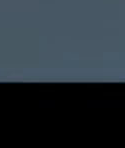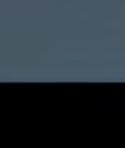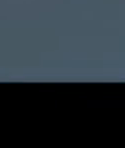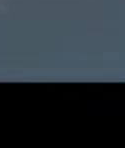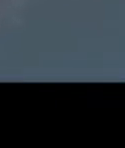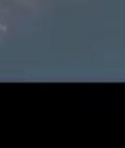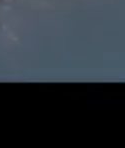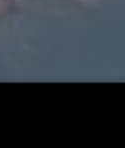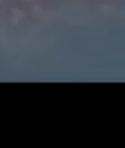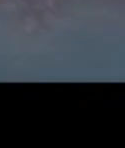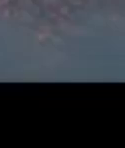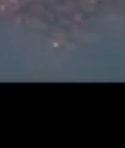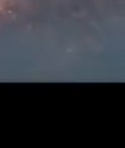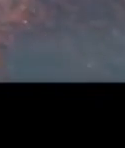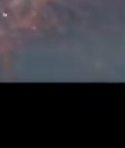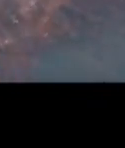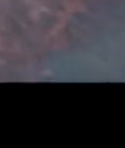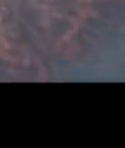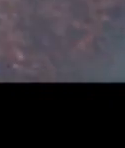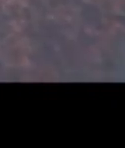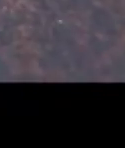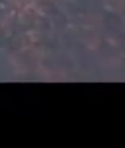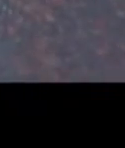O Brasil